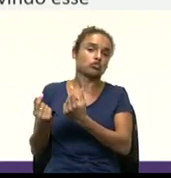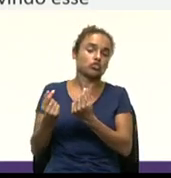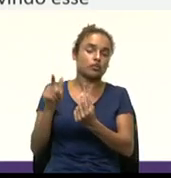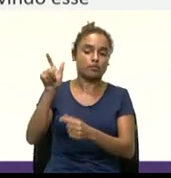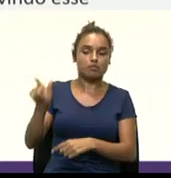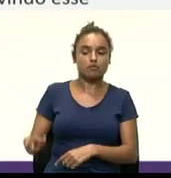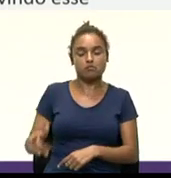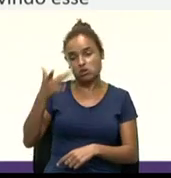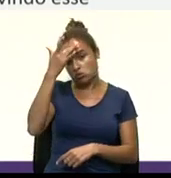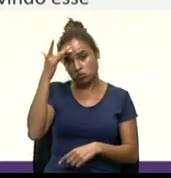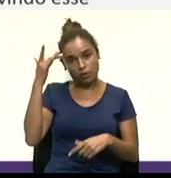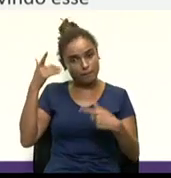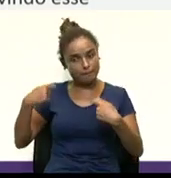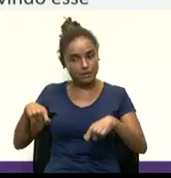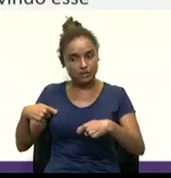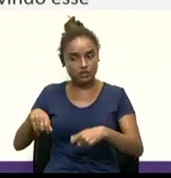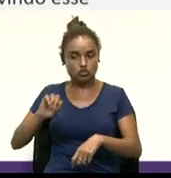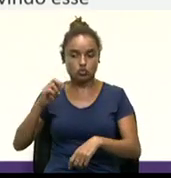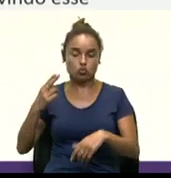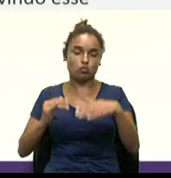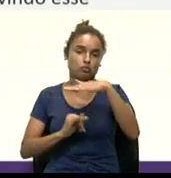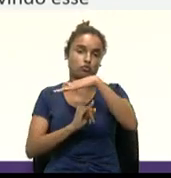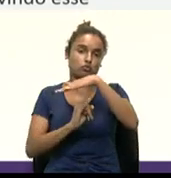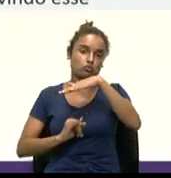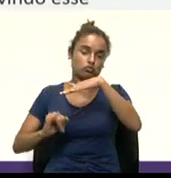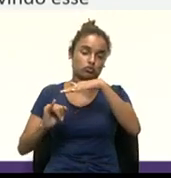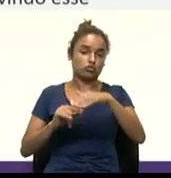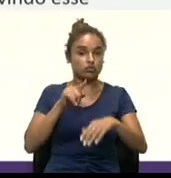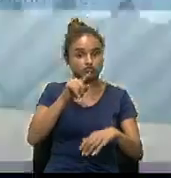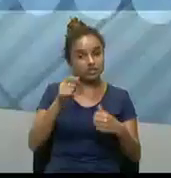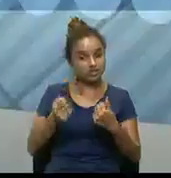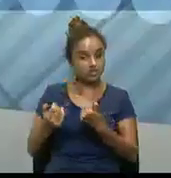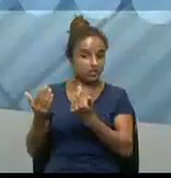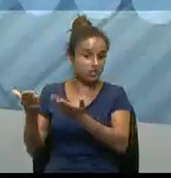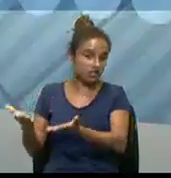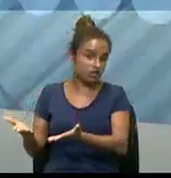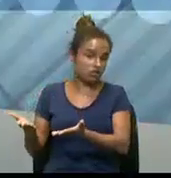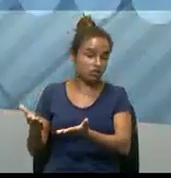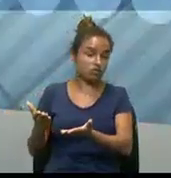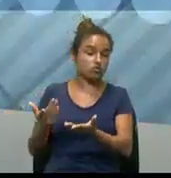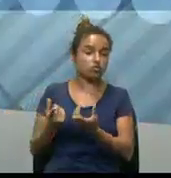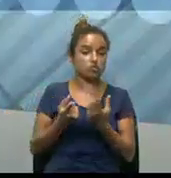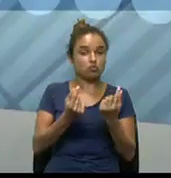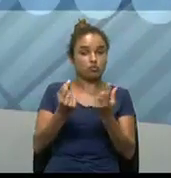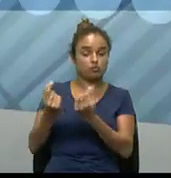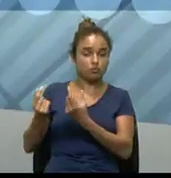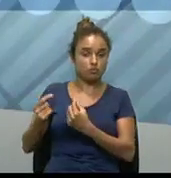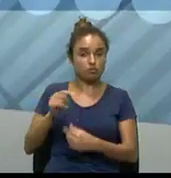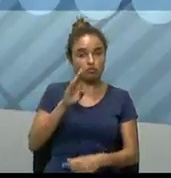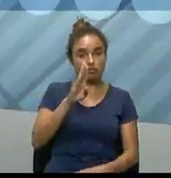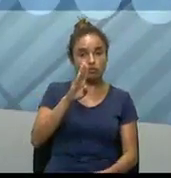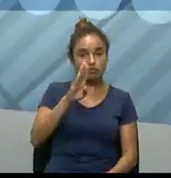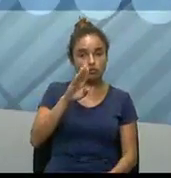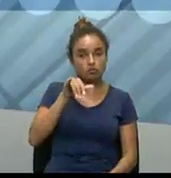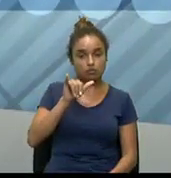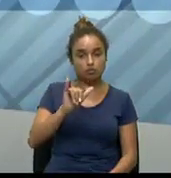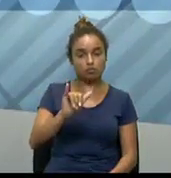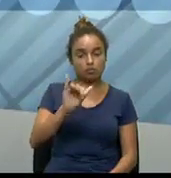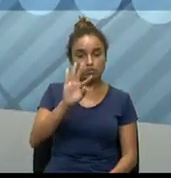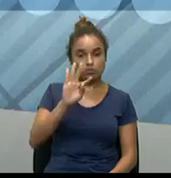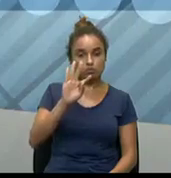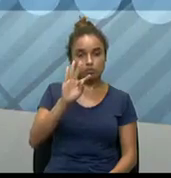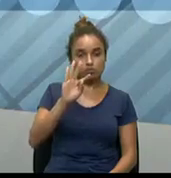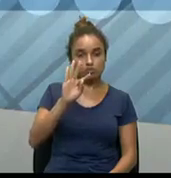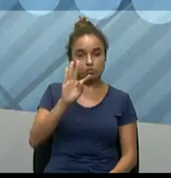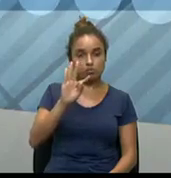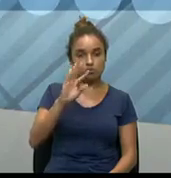Quer dizer, quando você faz uma doação a uma instituição ou alguém, o que que acontece, né?